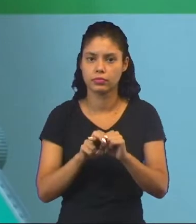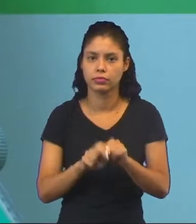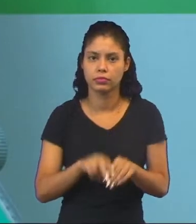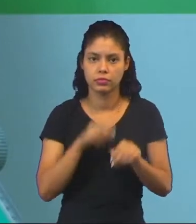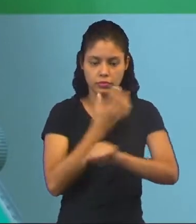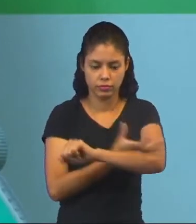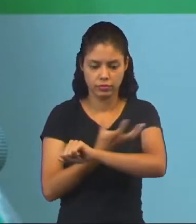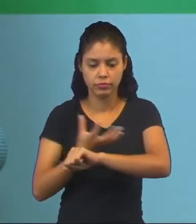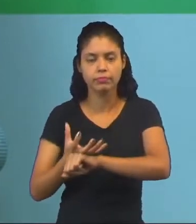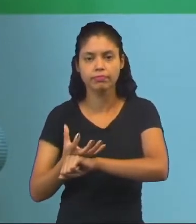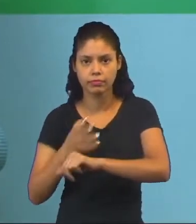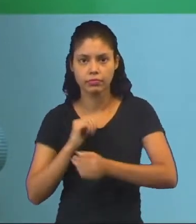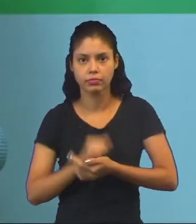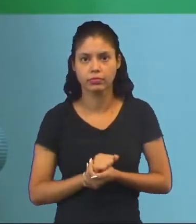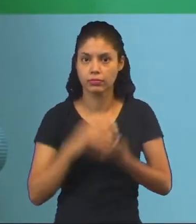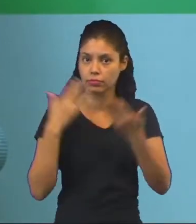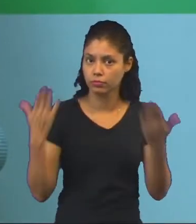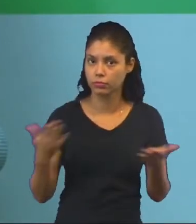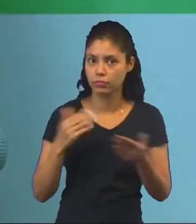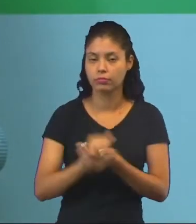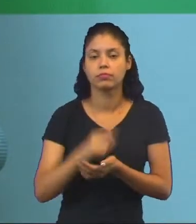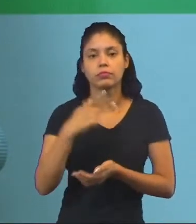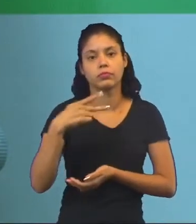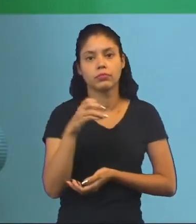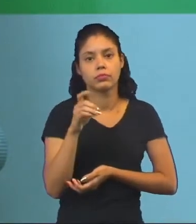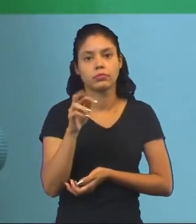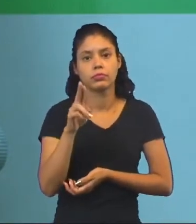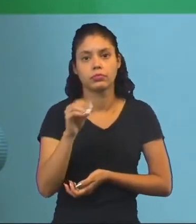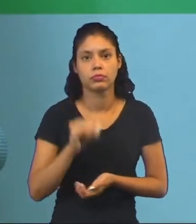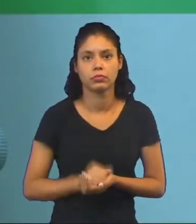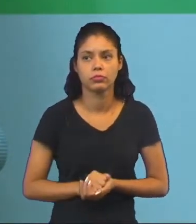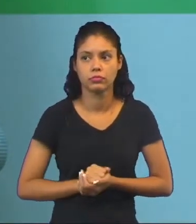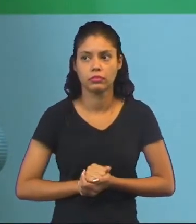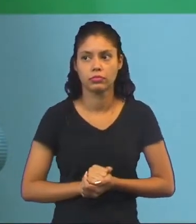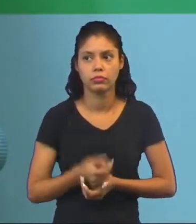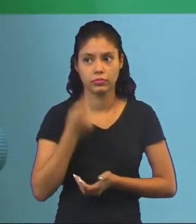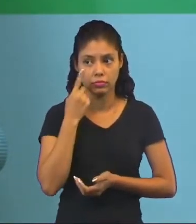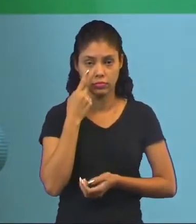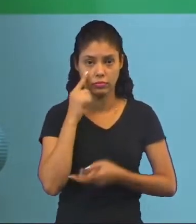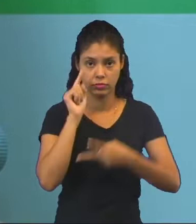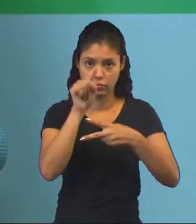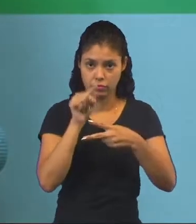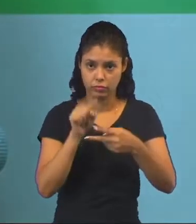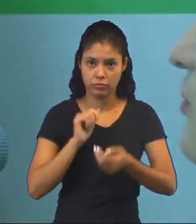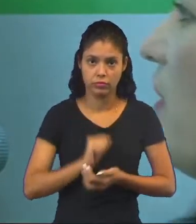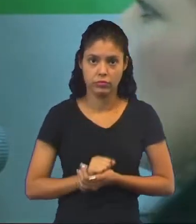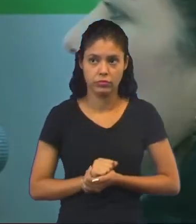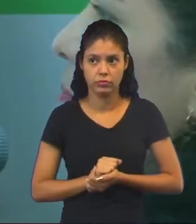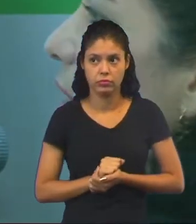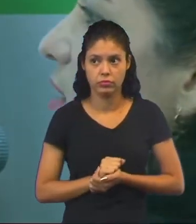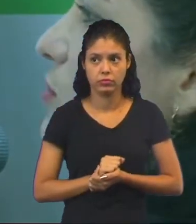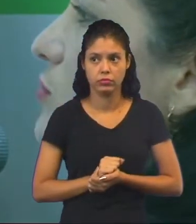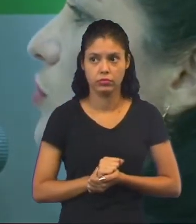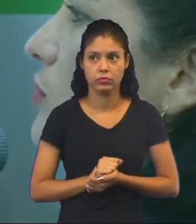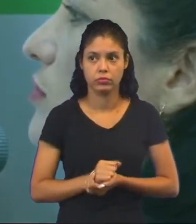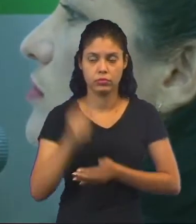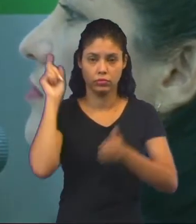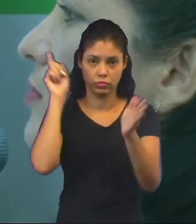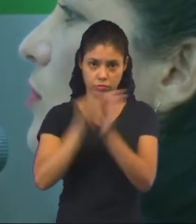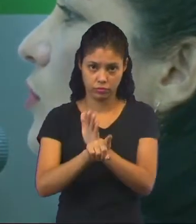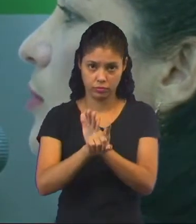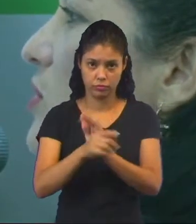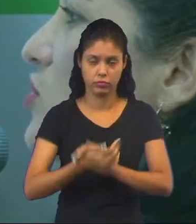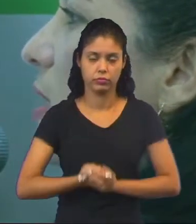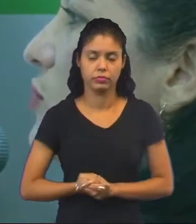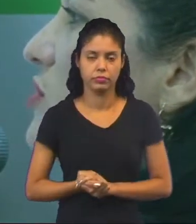grama cansados. Então, Pedro... Olha só, dois pontos. Posso usar o verbo, Perguntou.